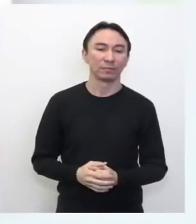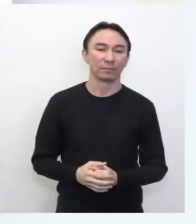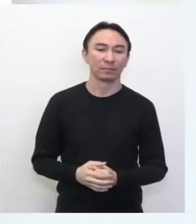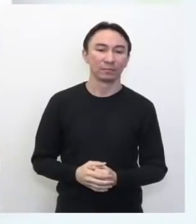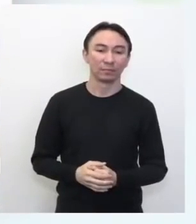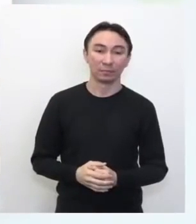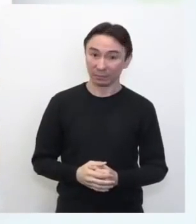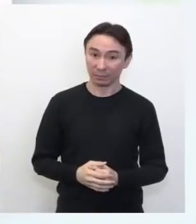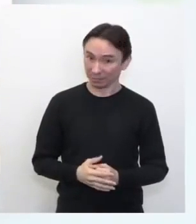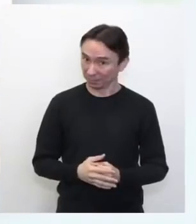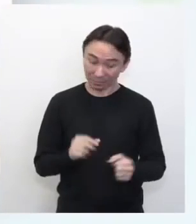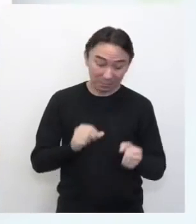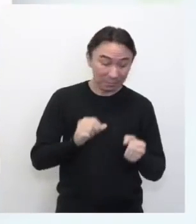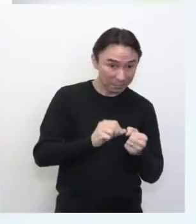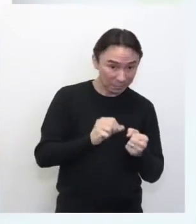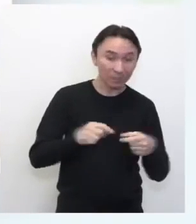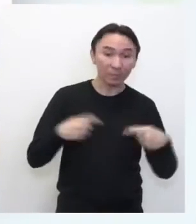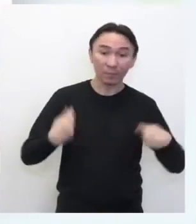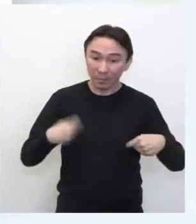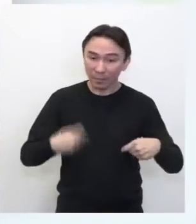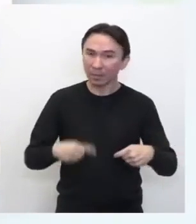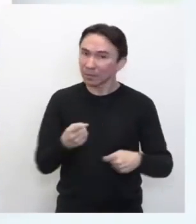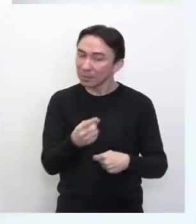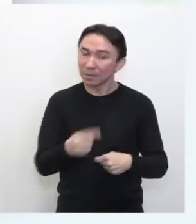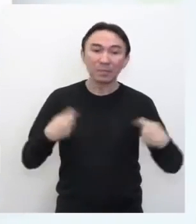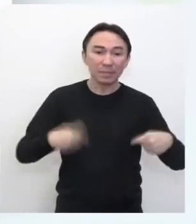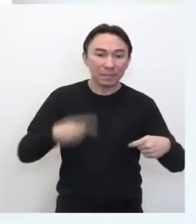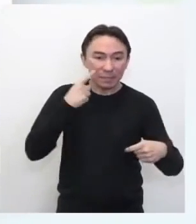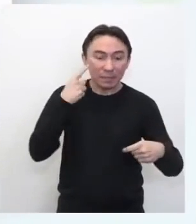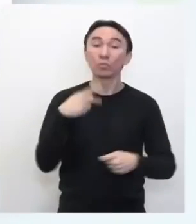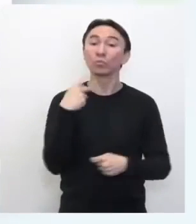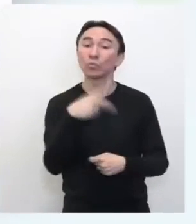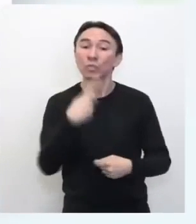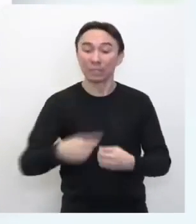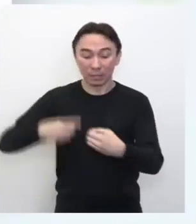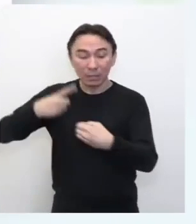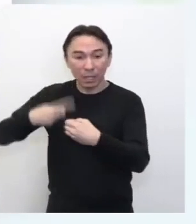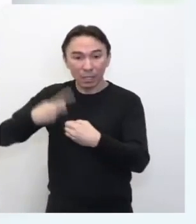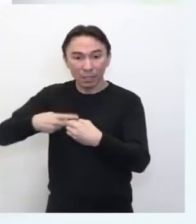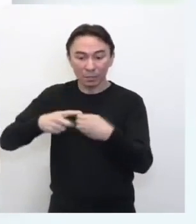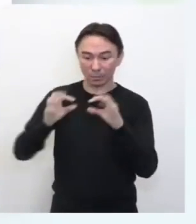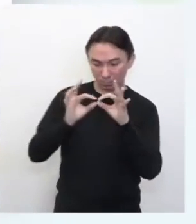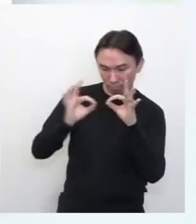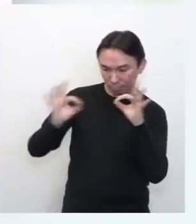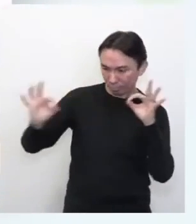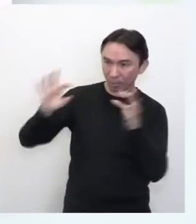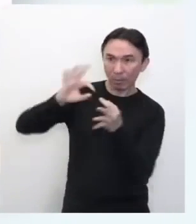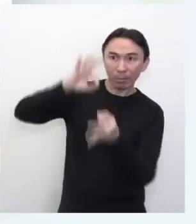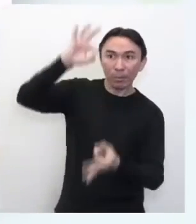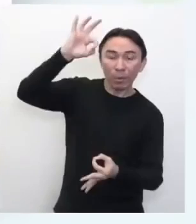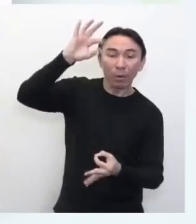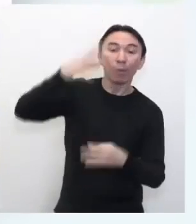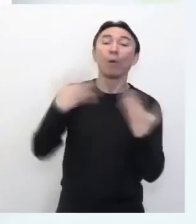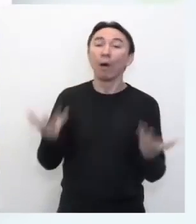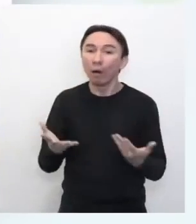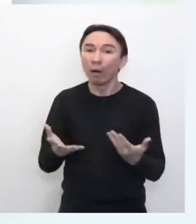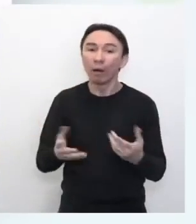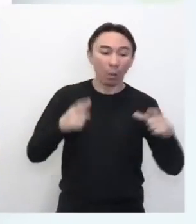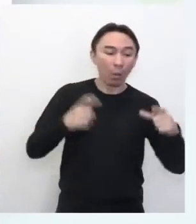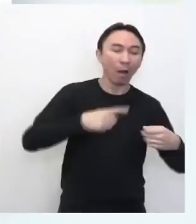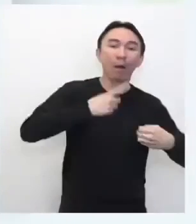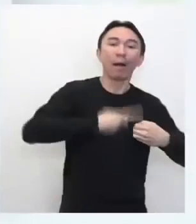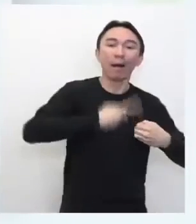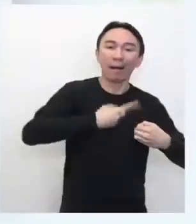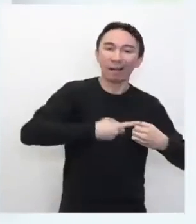Para essa produção, é necessário saber a latitude da sua cidade. Descubra no site aondefica.com. É